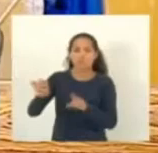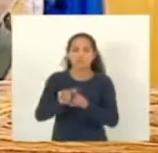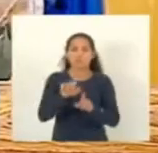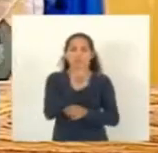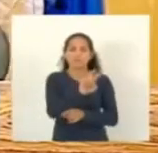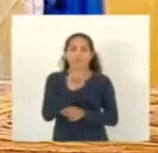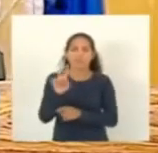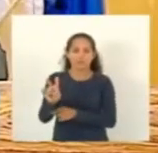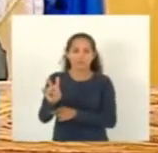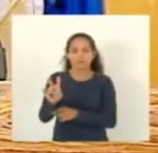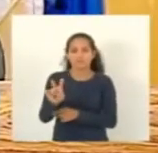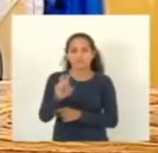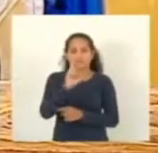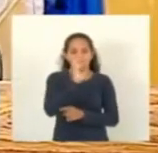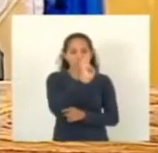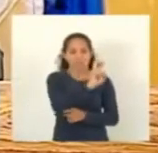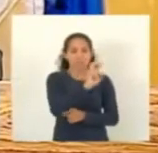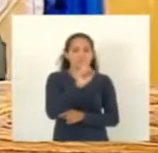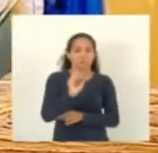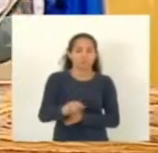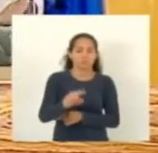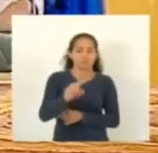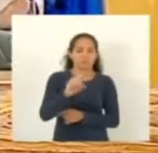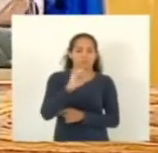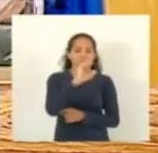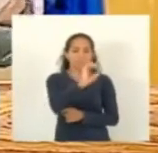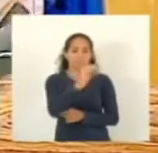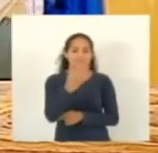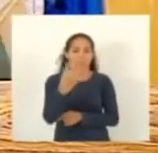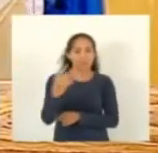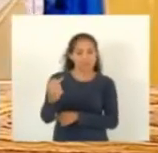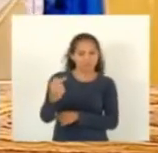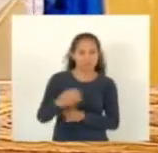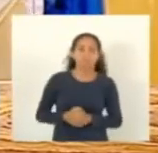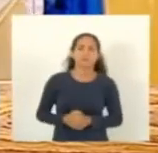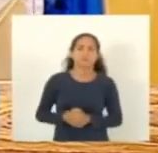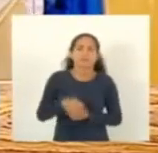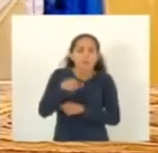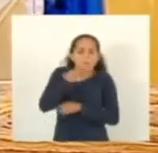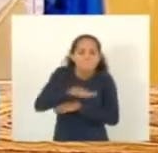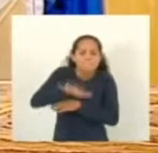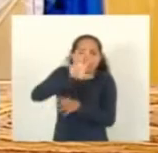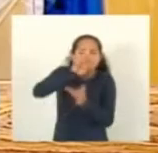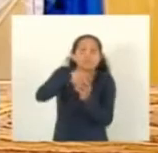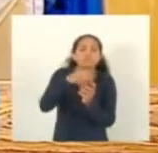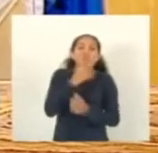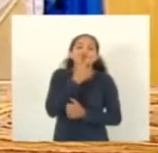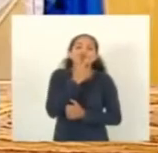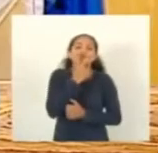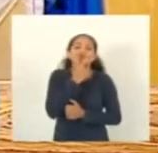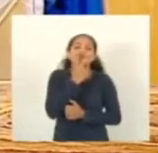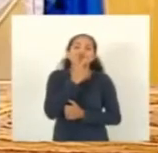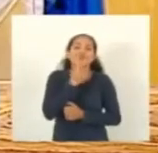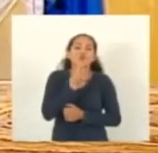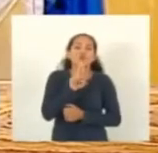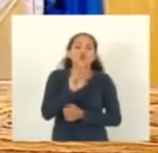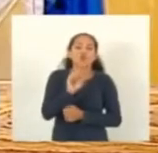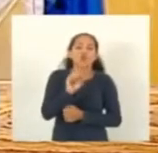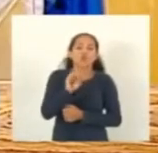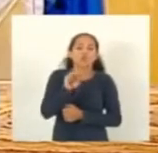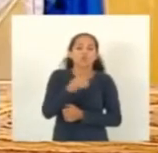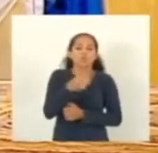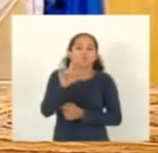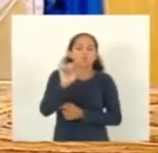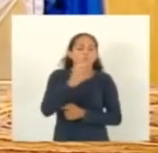.047. Vamos ao ranking por bairros em Vitória. O bairro Romão, em Vitória,